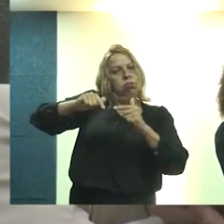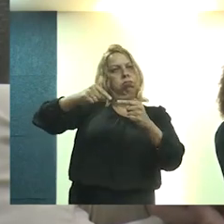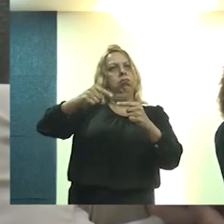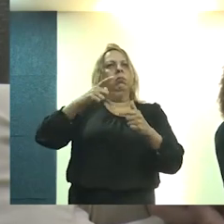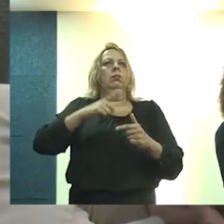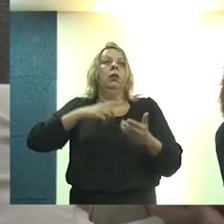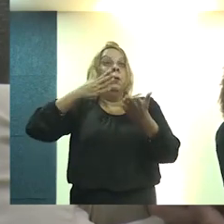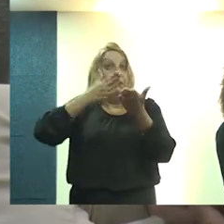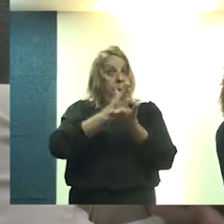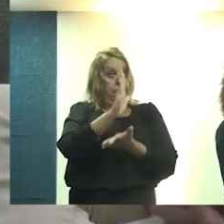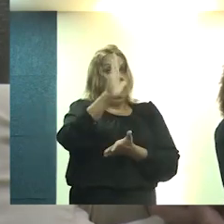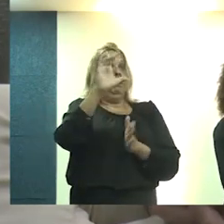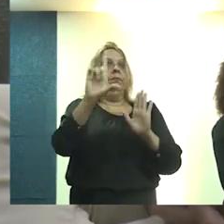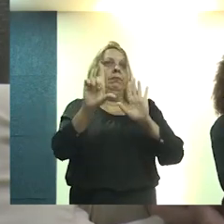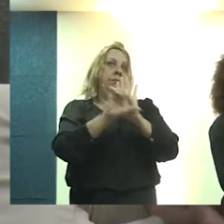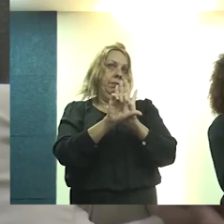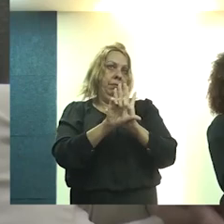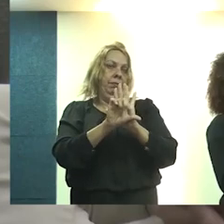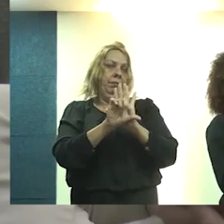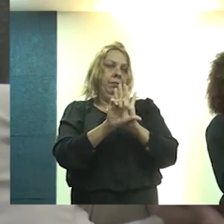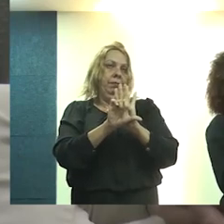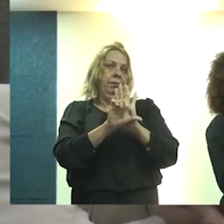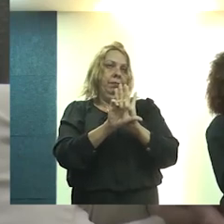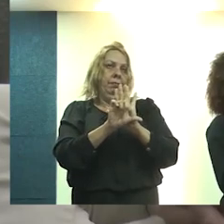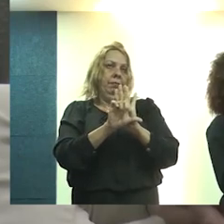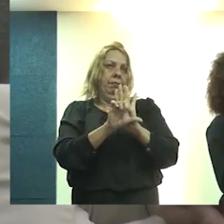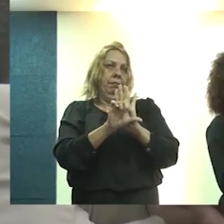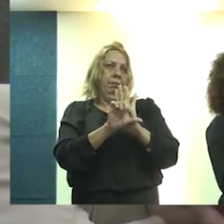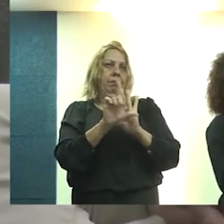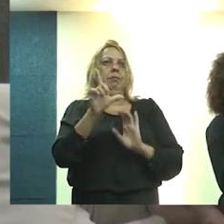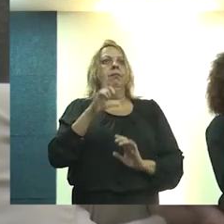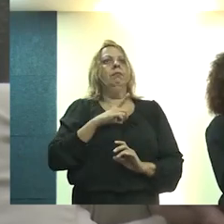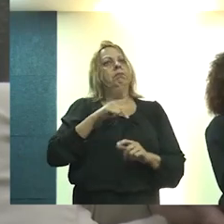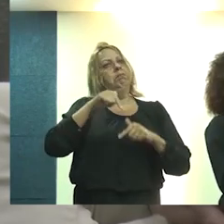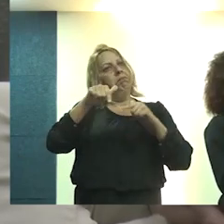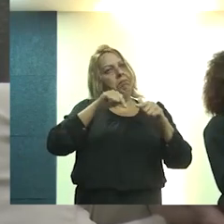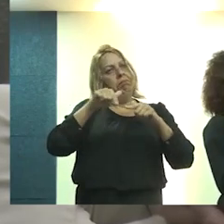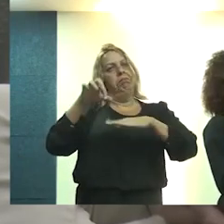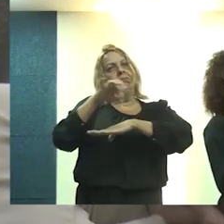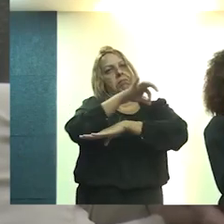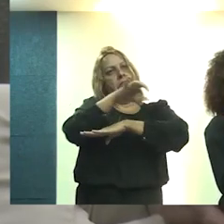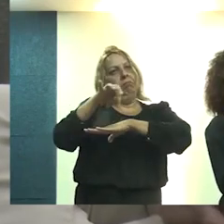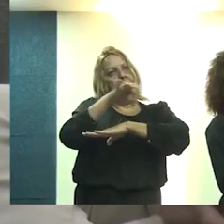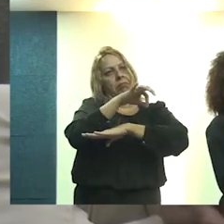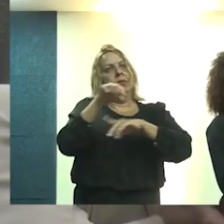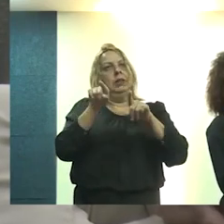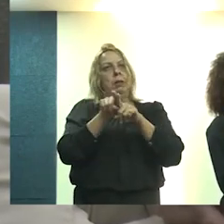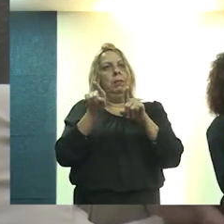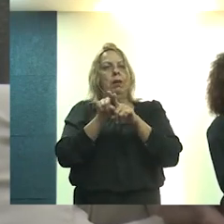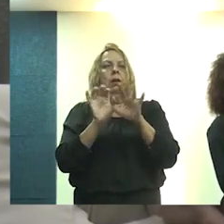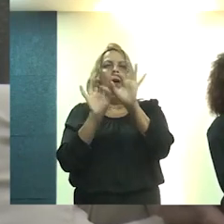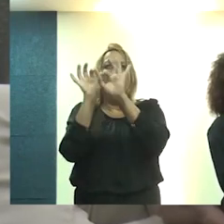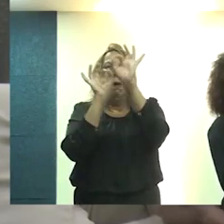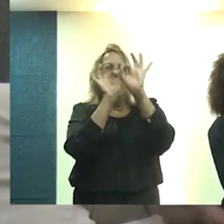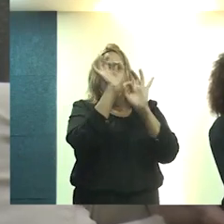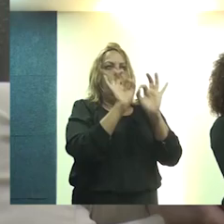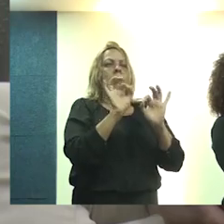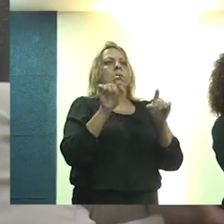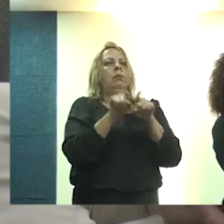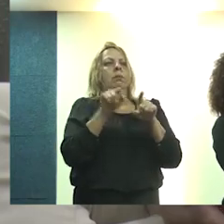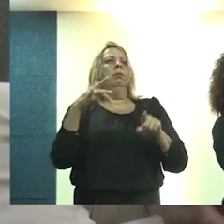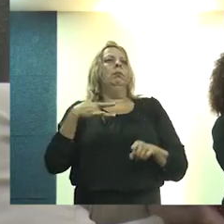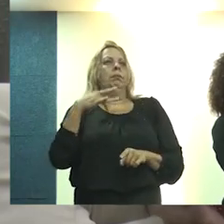aprovação dessa lei, que faz equivaler ao nosso ofício de arquitetos e urbanistas, à saúde